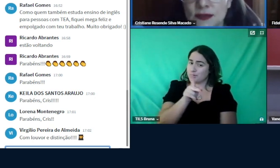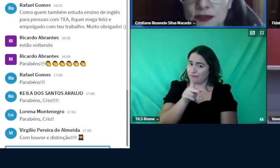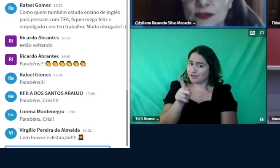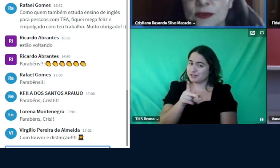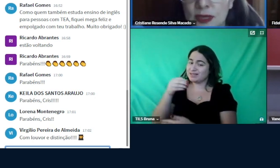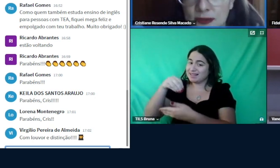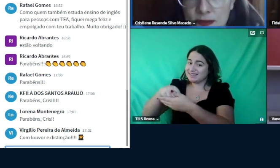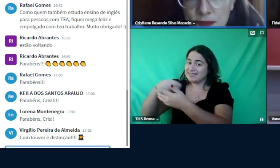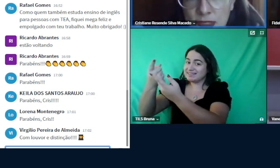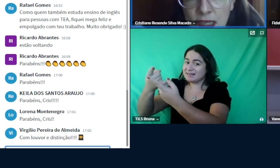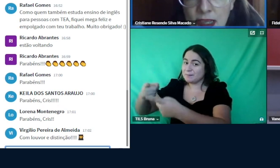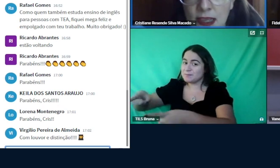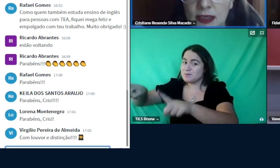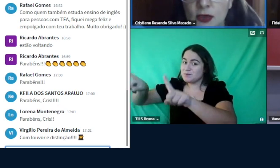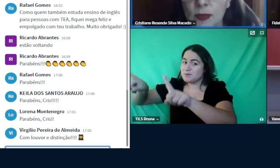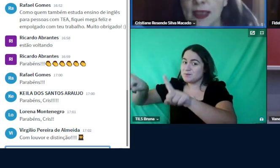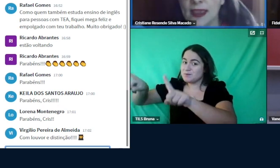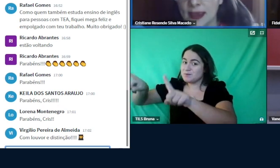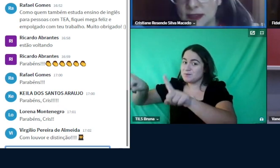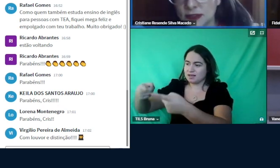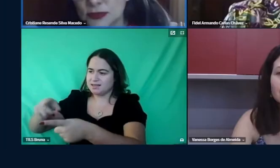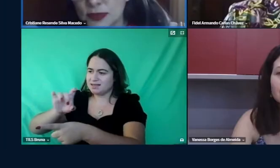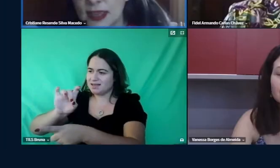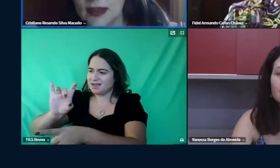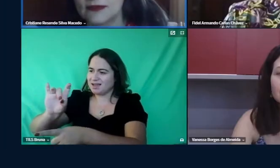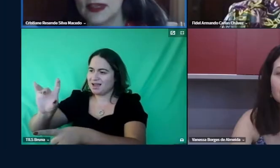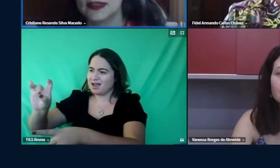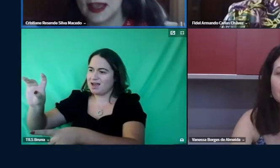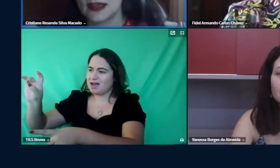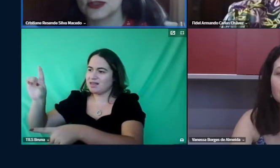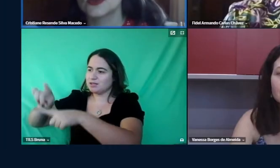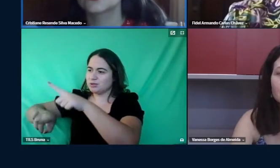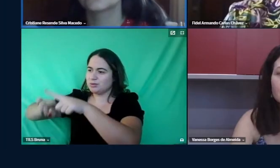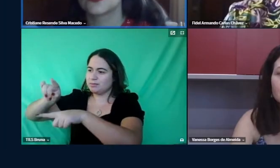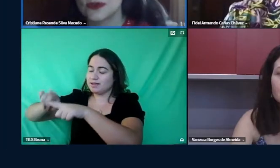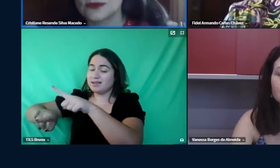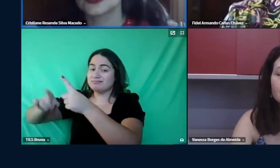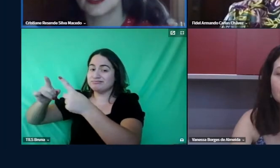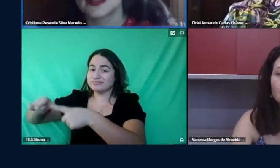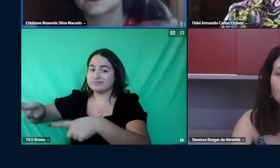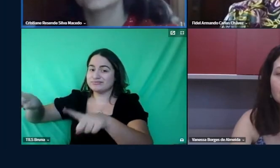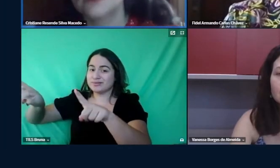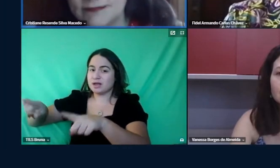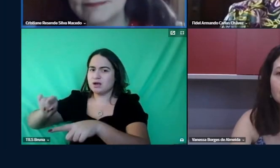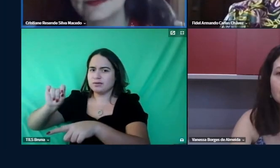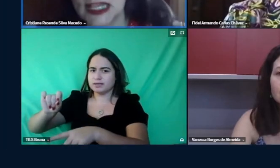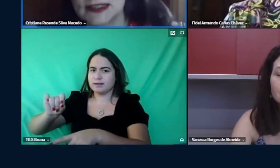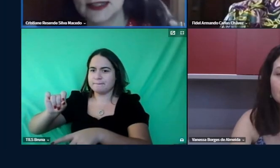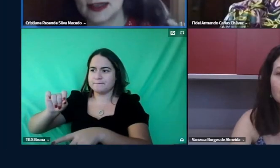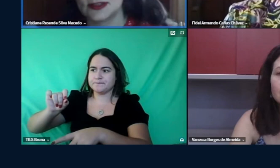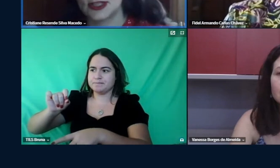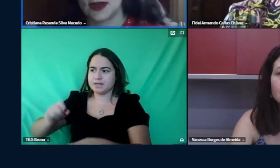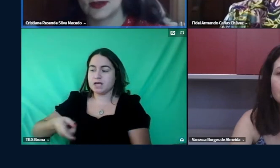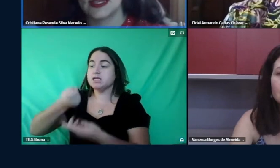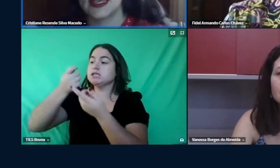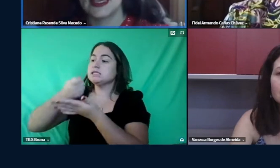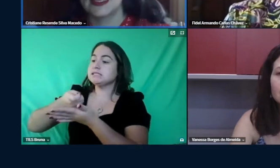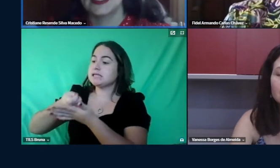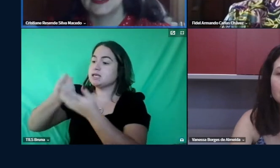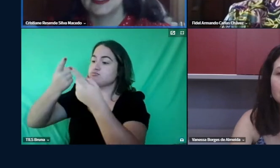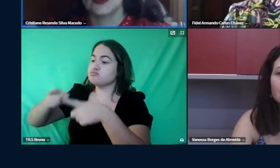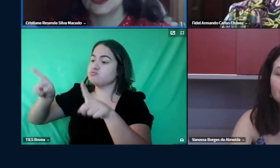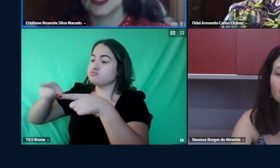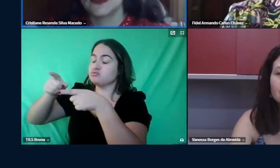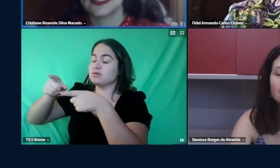pulsar dos instrumentos e que o maestro é na verdade o sonho de cada um em sala de aula